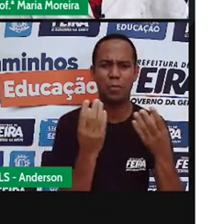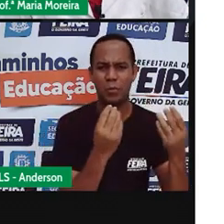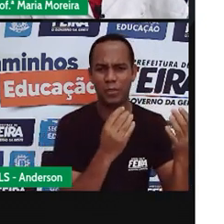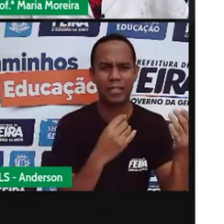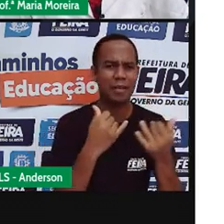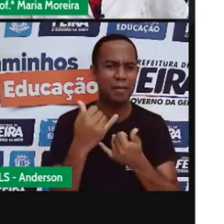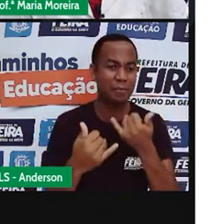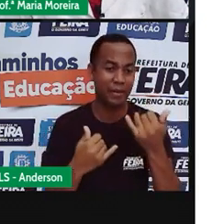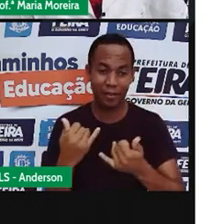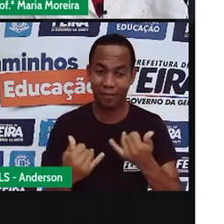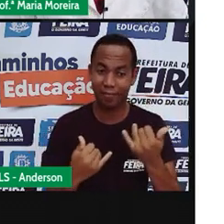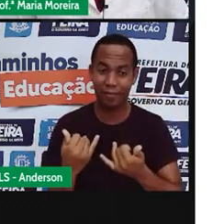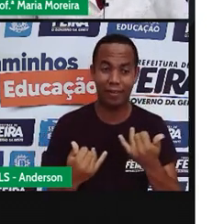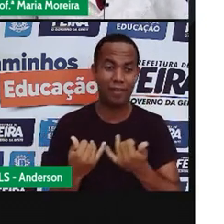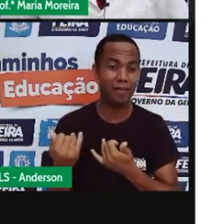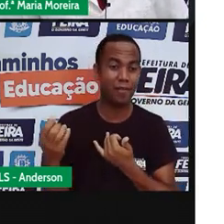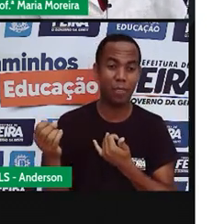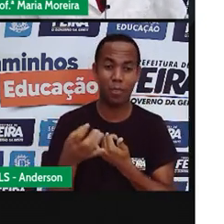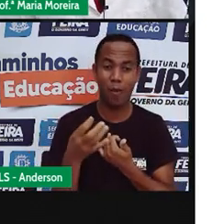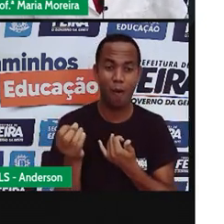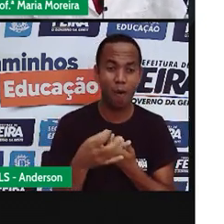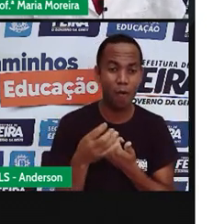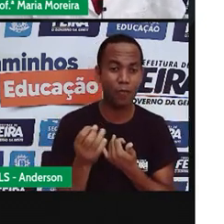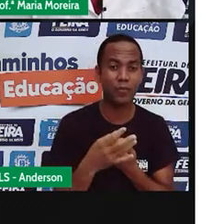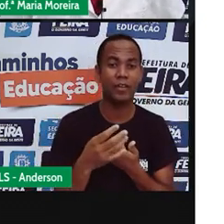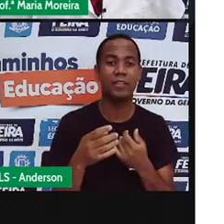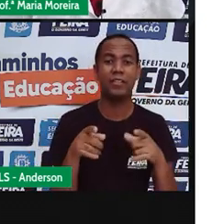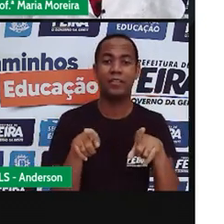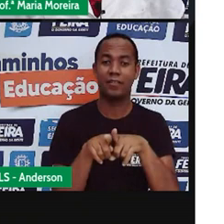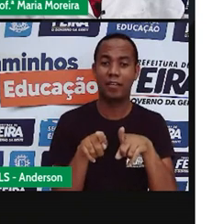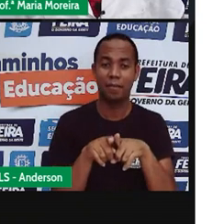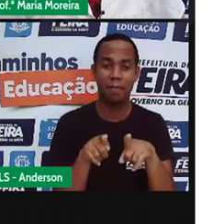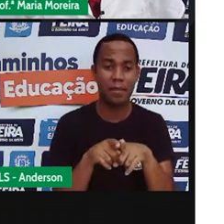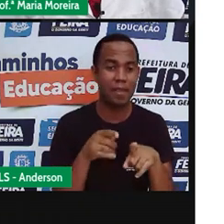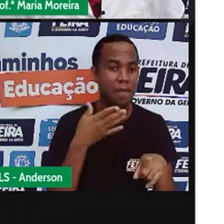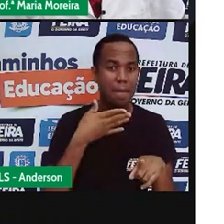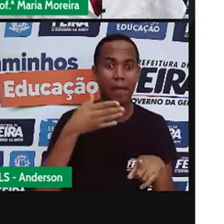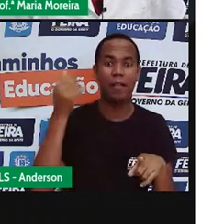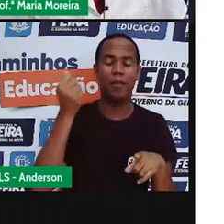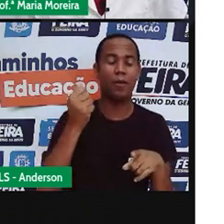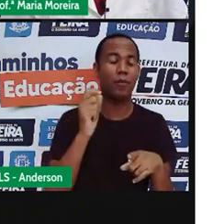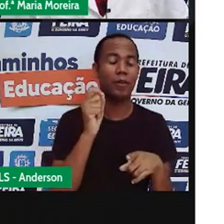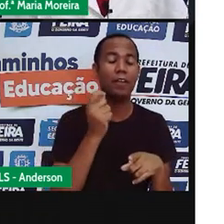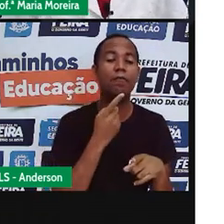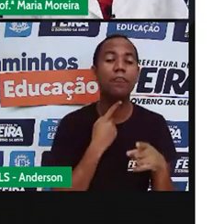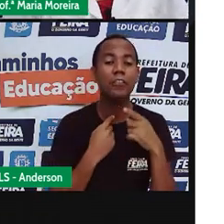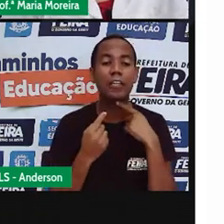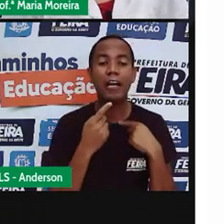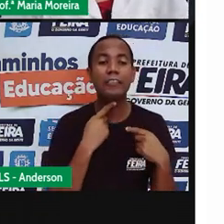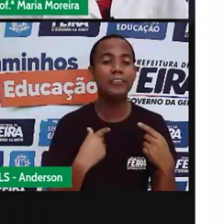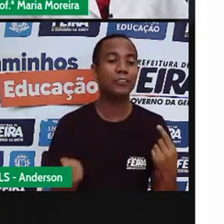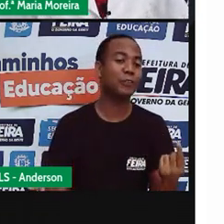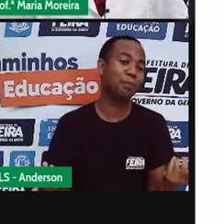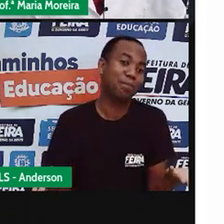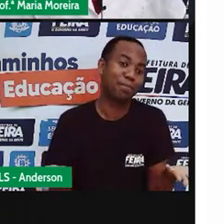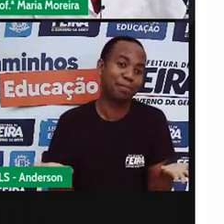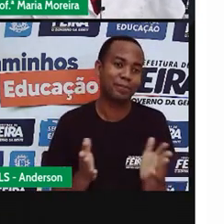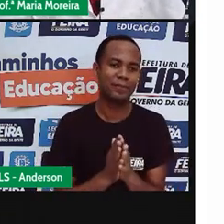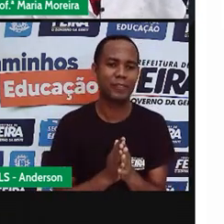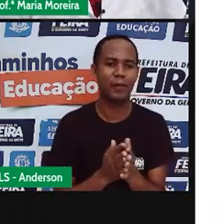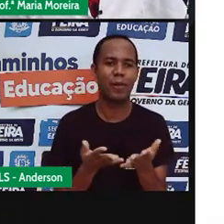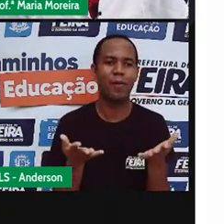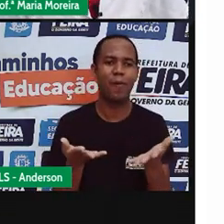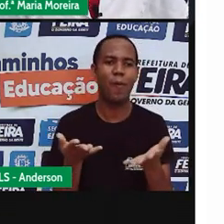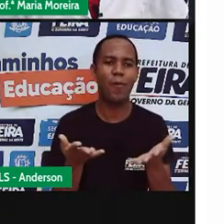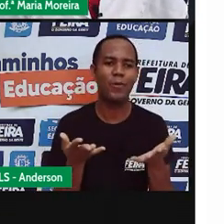brincadeiras tradicionais percam espaço para o quê? Para as preferências infantis. Hoje, né, vocês